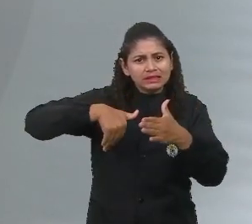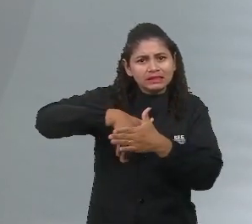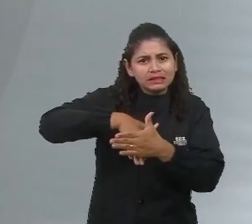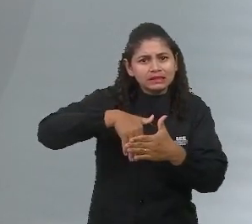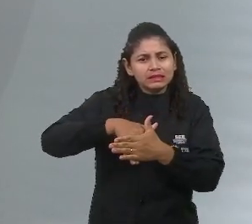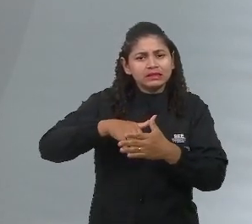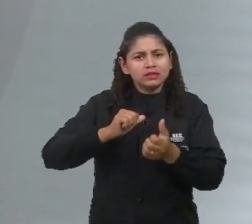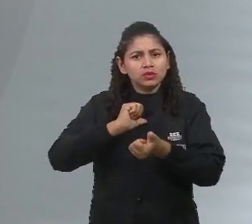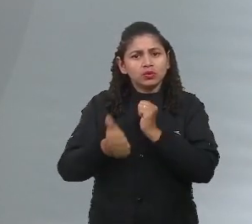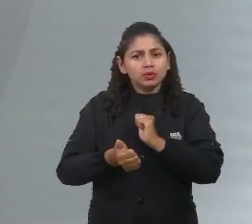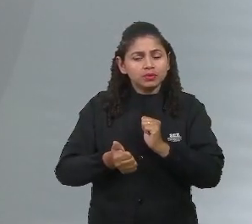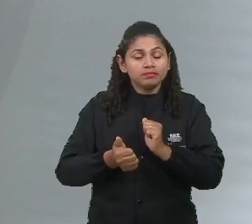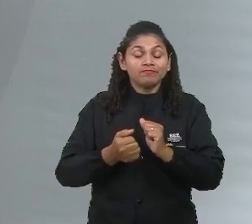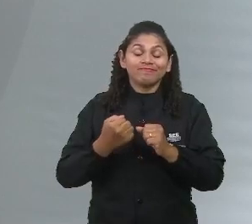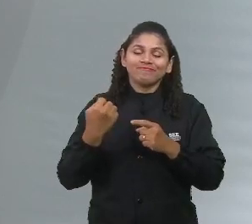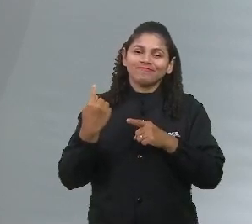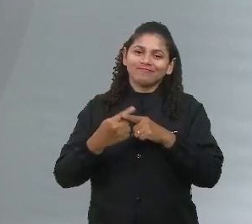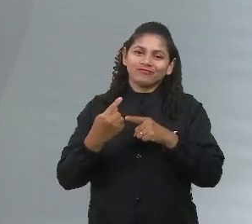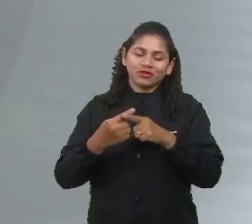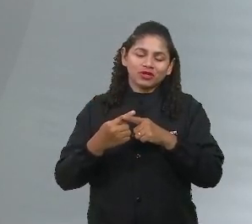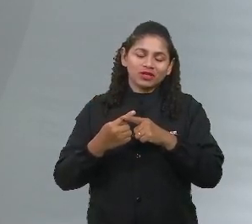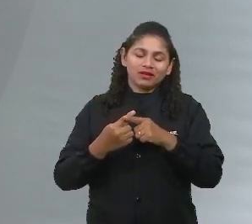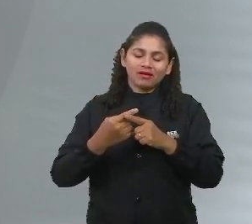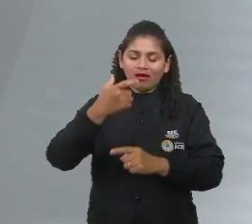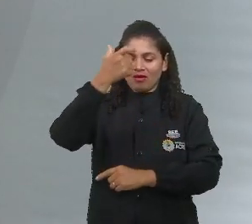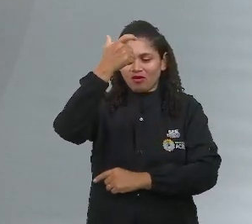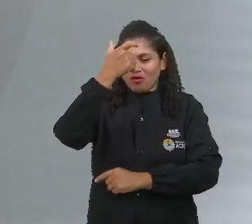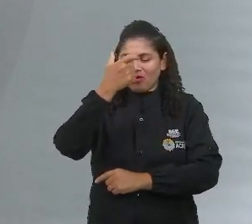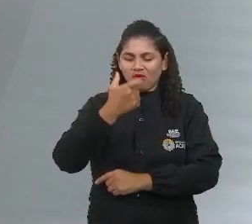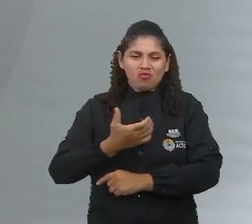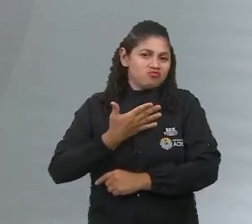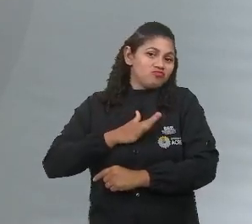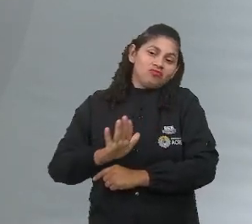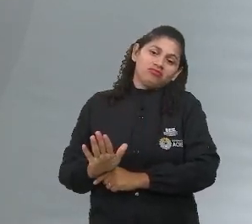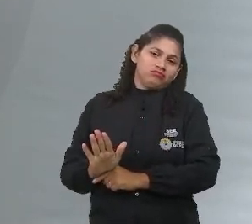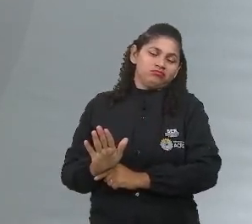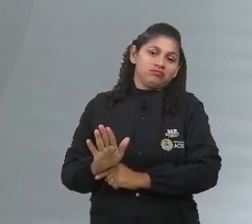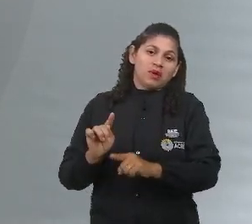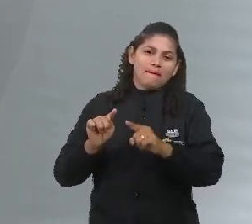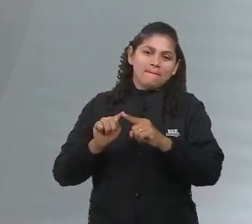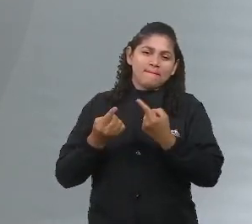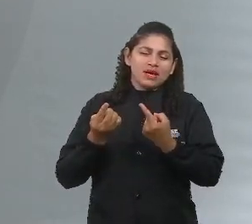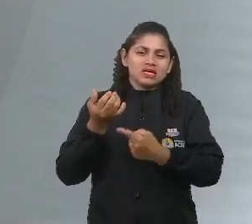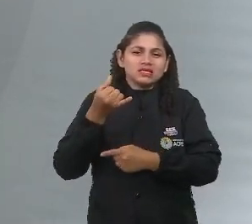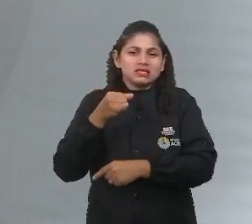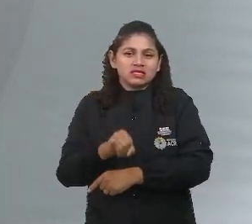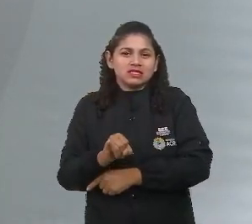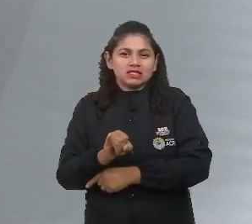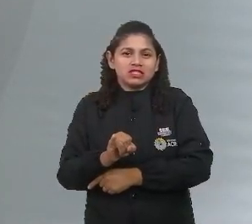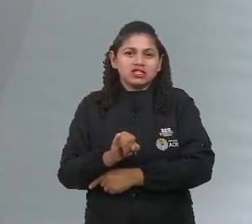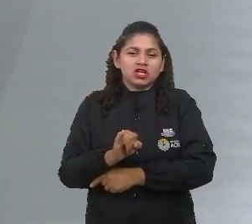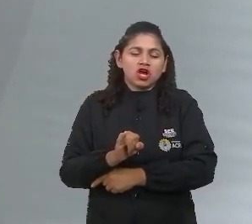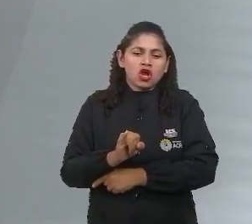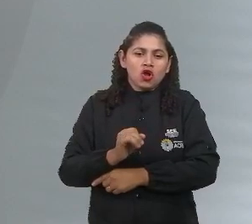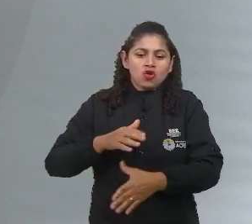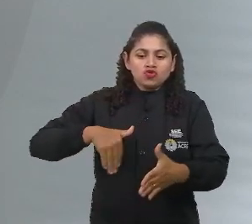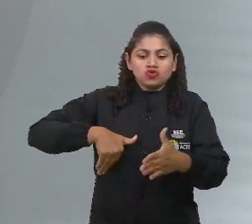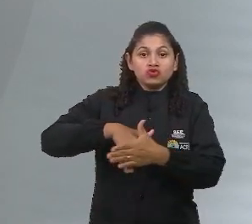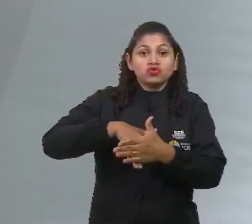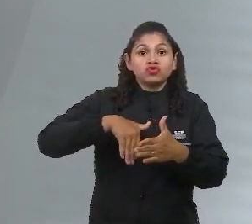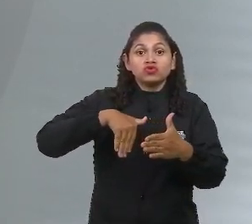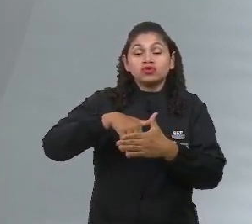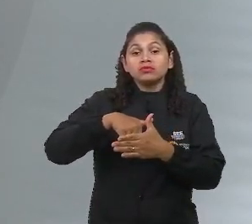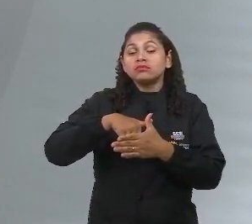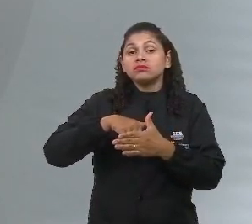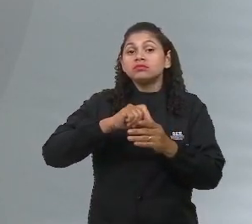não vai contemplar quem eu sou como indivíduo? Mas se me mandarem jogar vôlei ou dançar, e eu só tic, tic, tic, eita, por